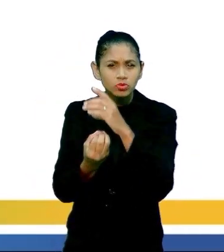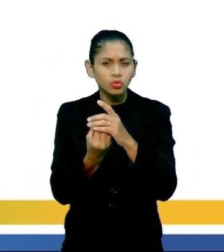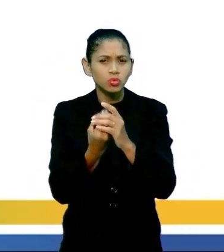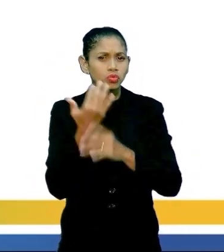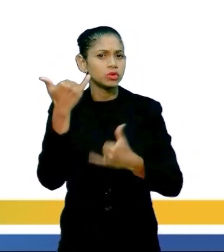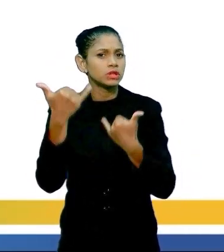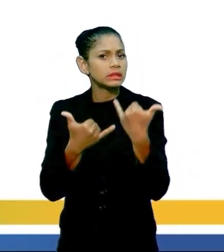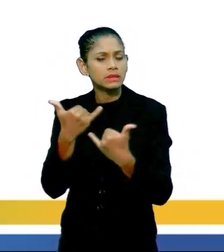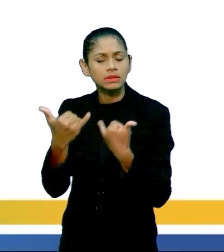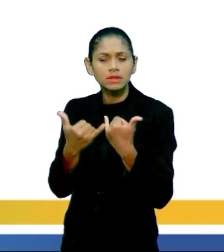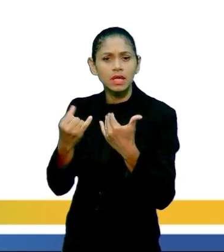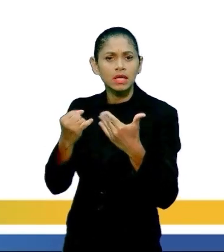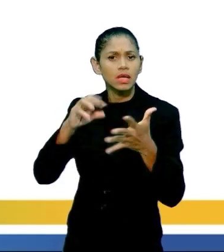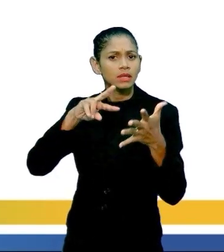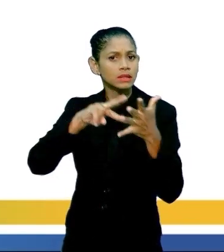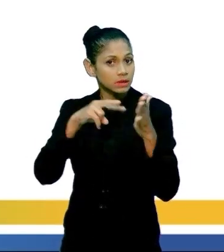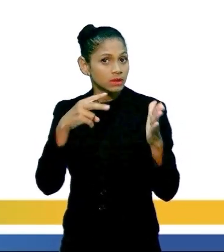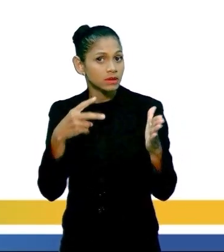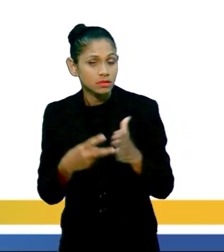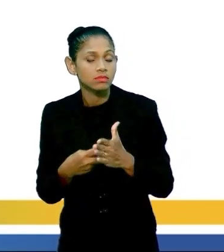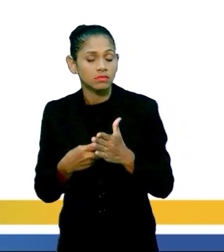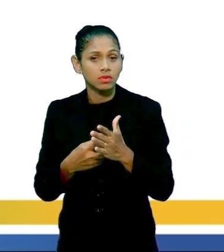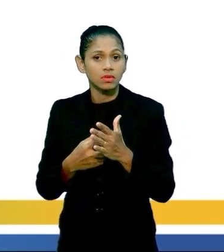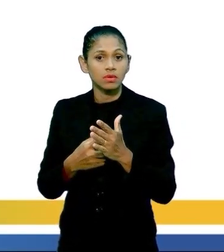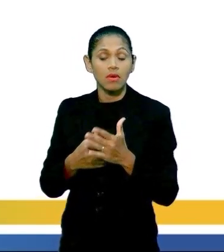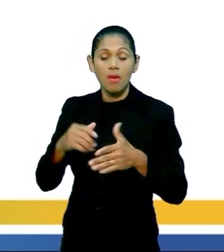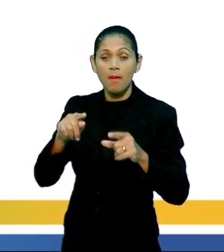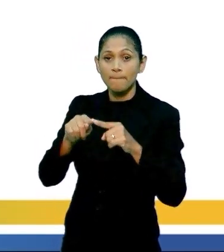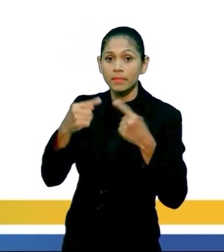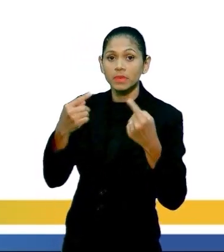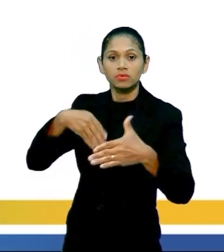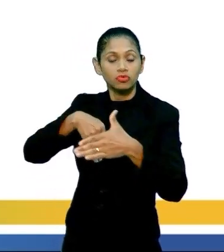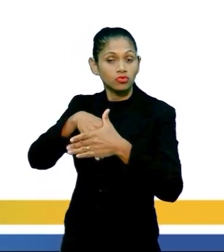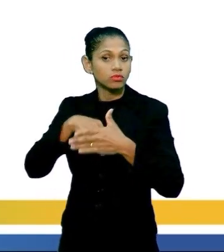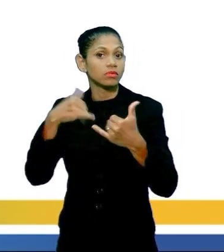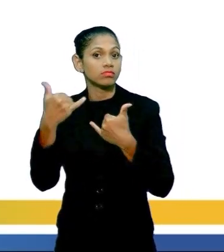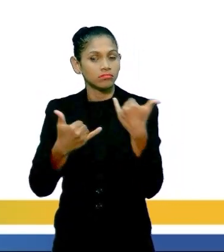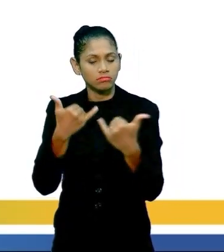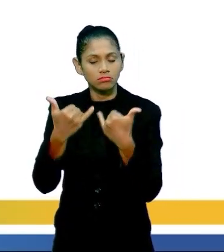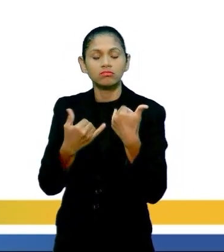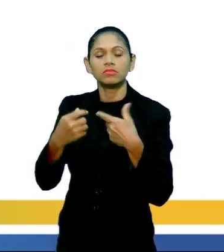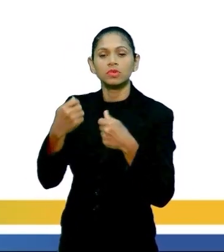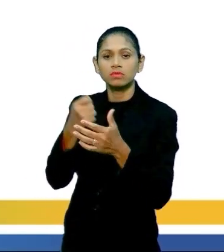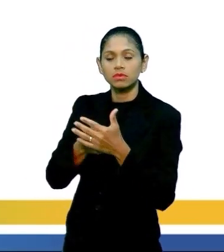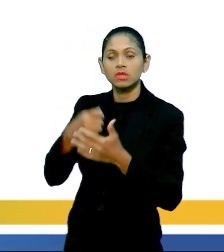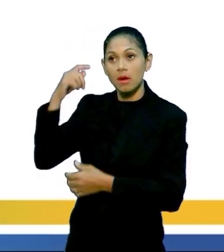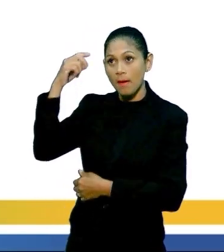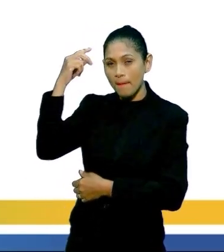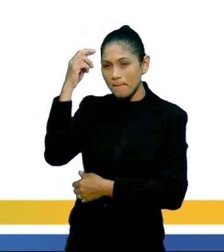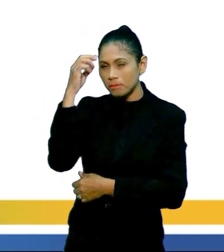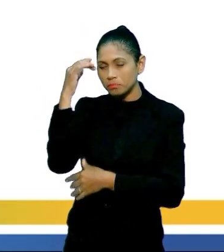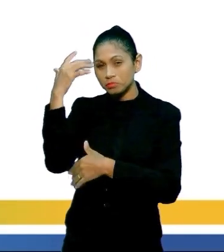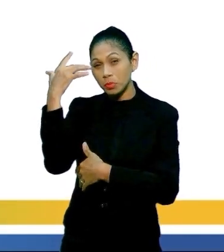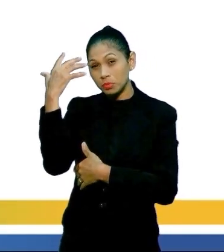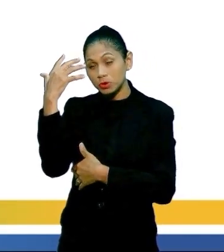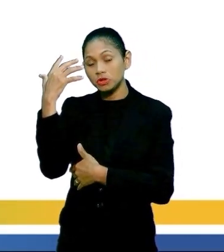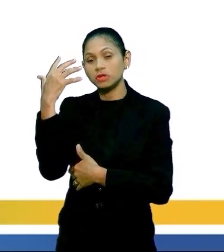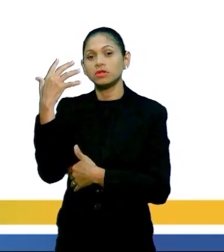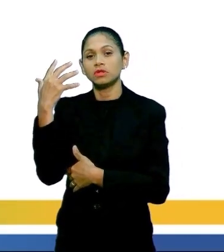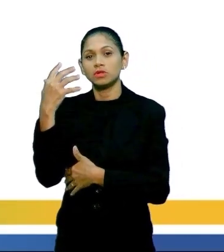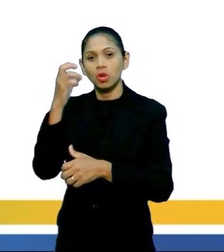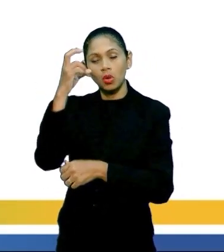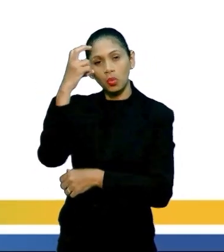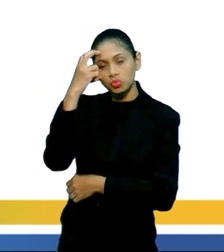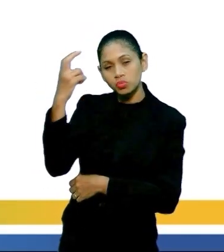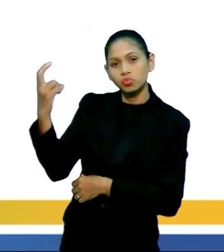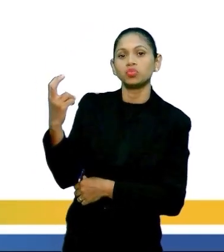valor e significado. No entanto, os jogos e brincadeiras nos permitem refletir sobre diversos aspectos, tais como cultura, sociedade,